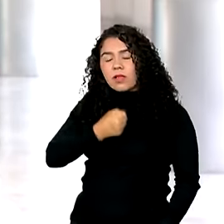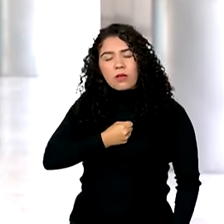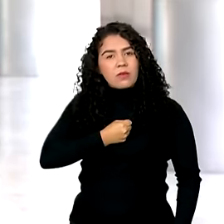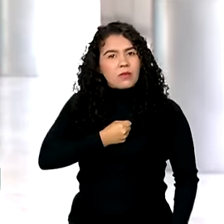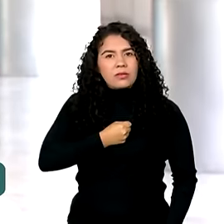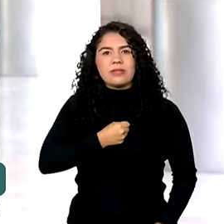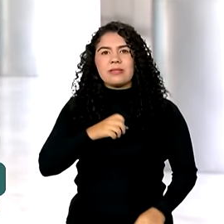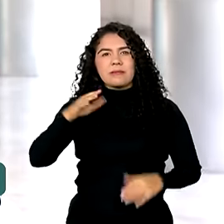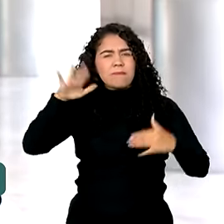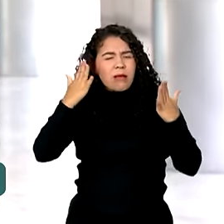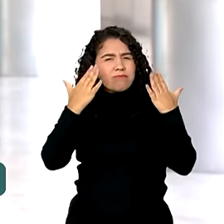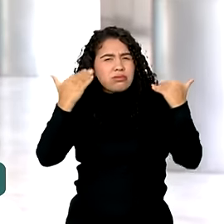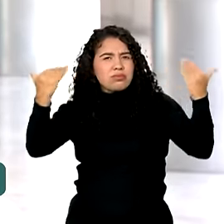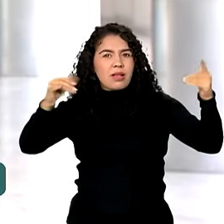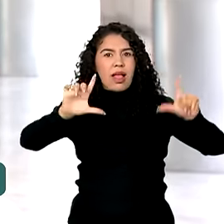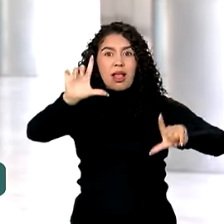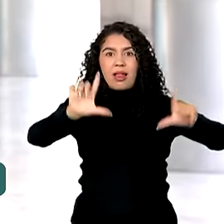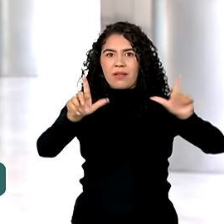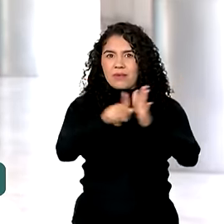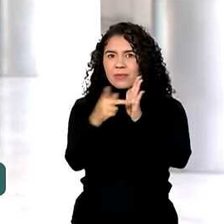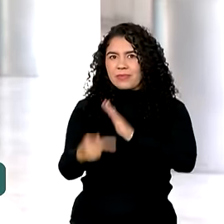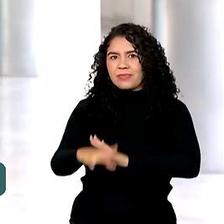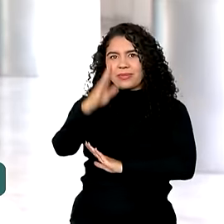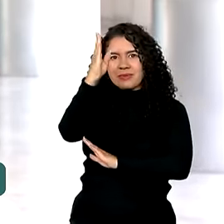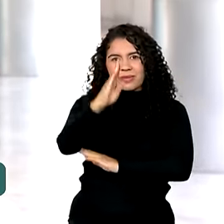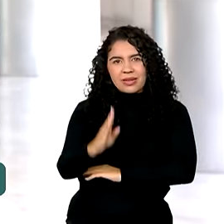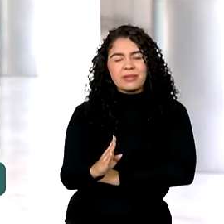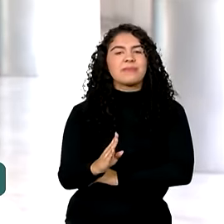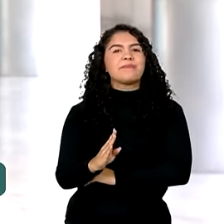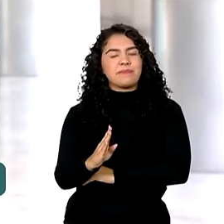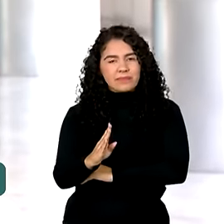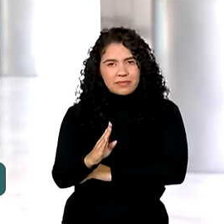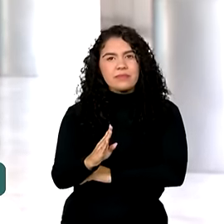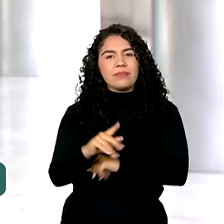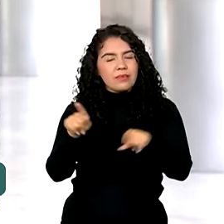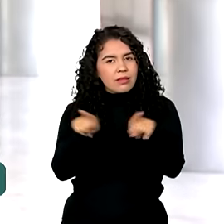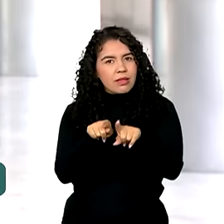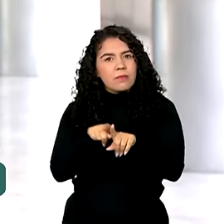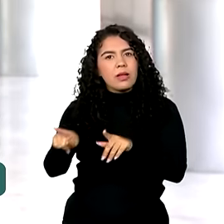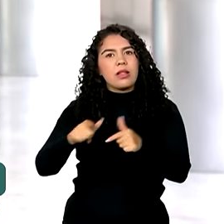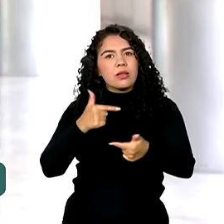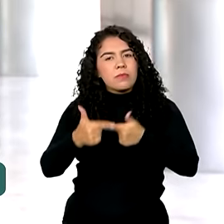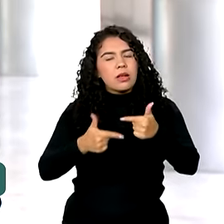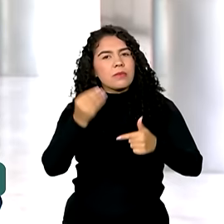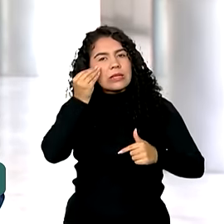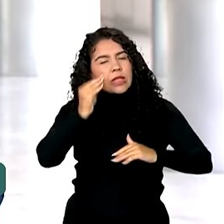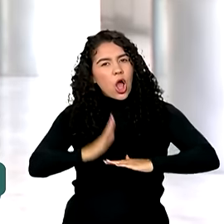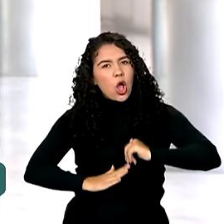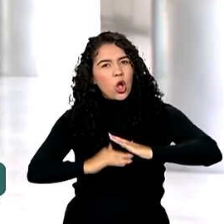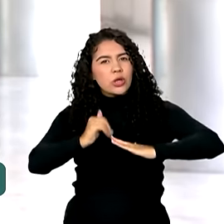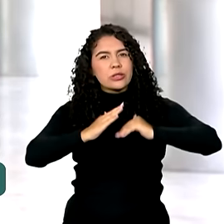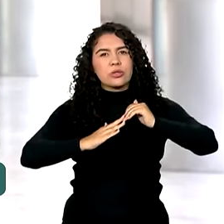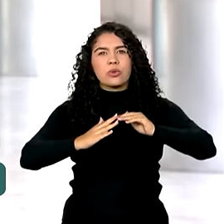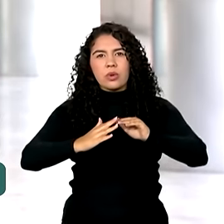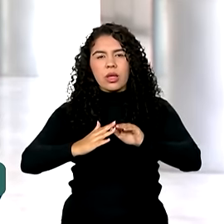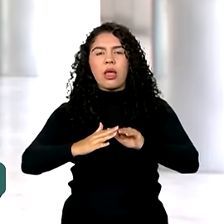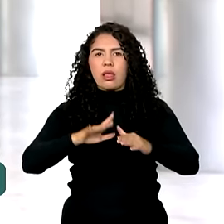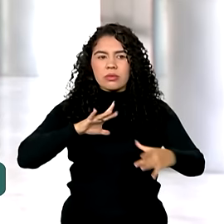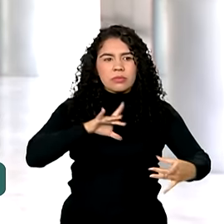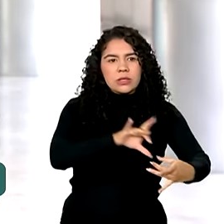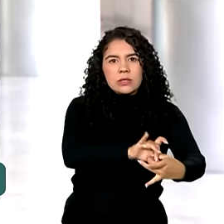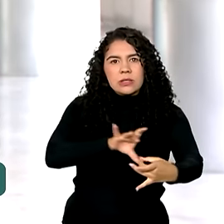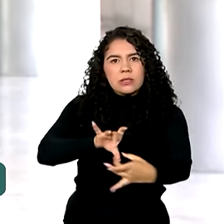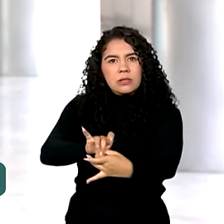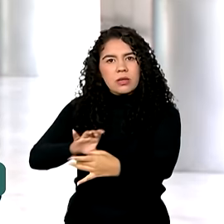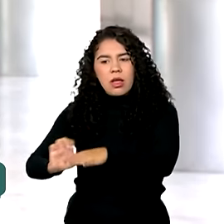história da televisão brasileira, um dos maiores comunicadores brasileiros. Ele trabalhou para construir uma grande rede de empresas,